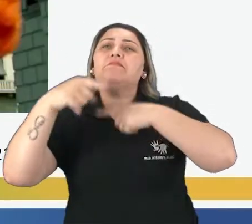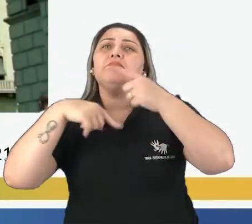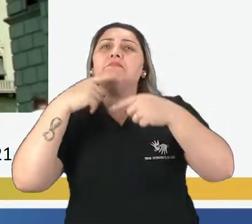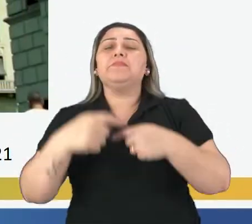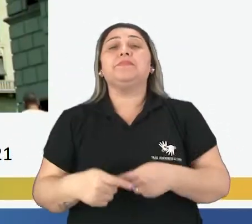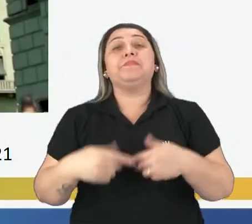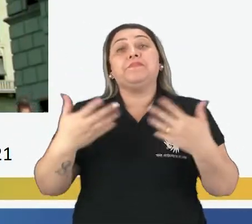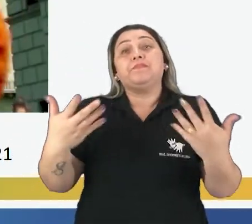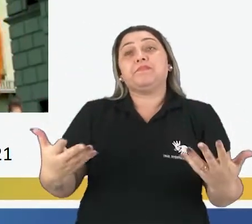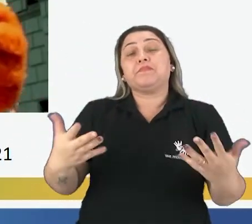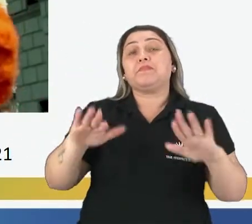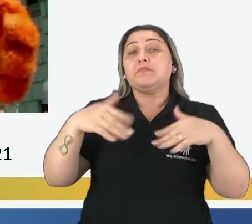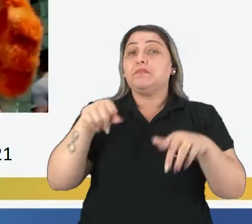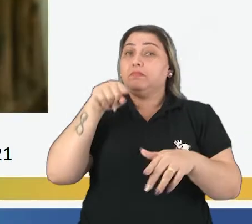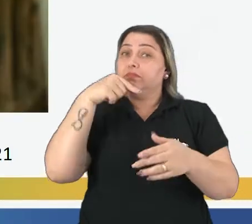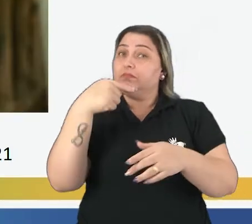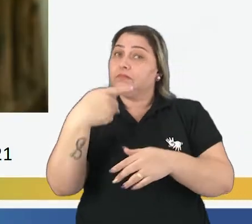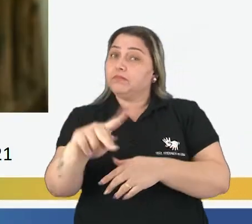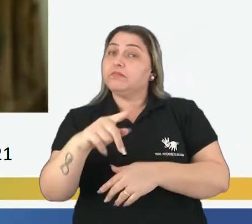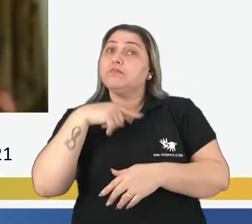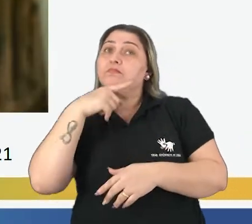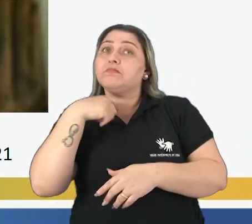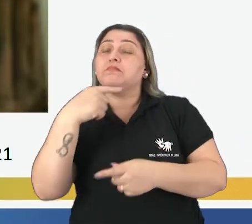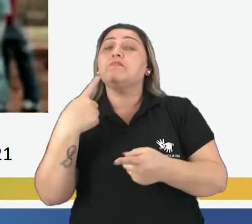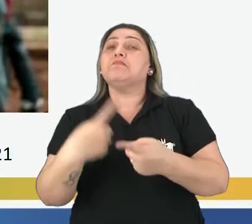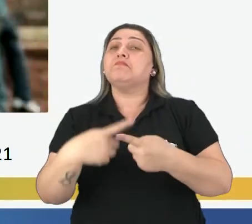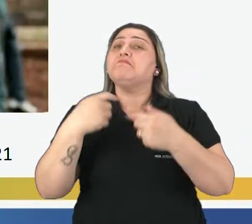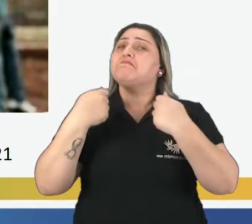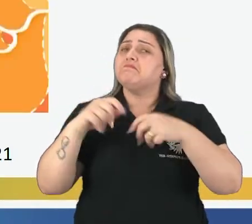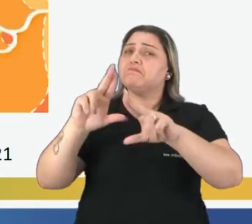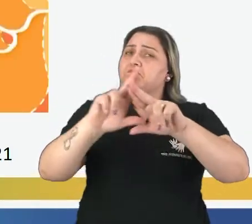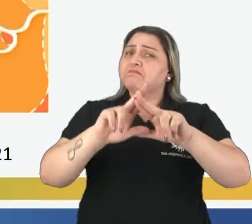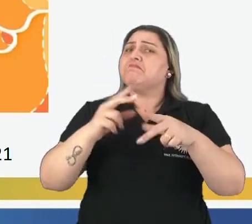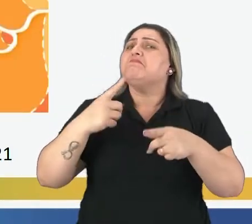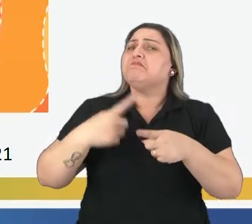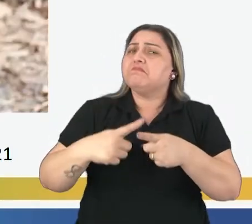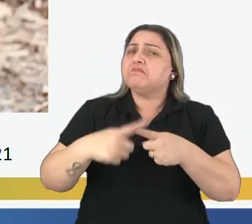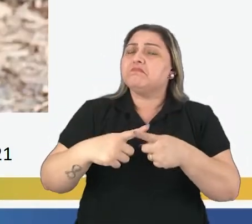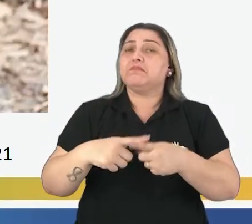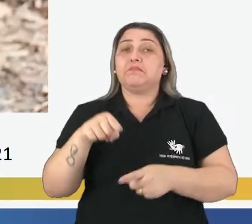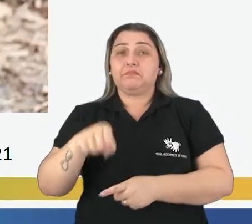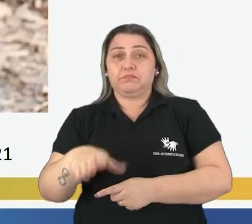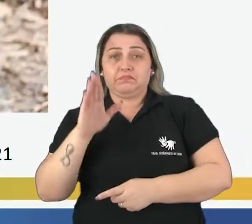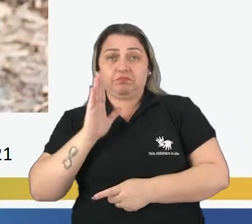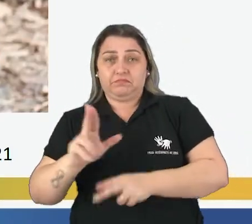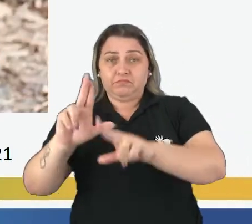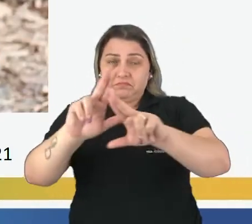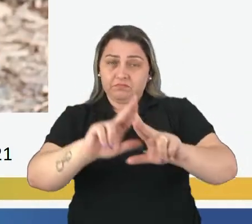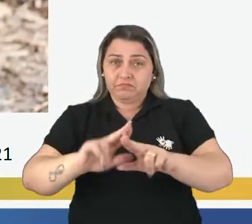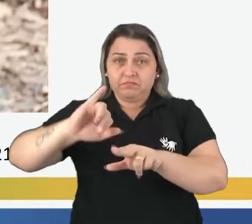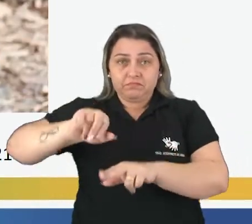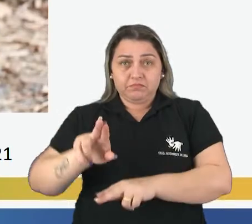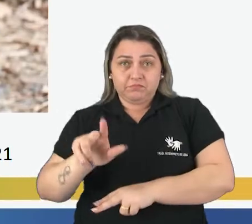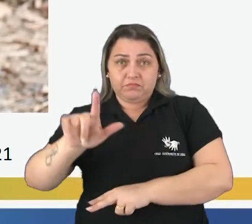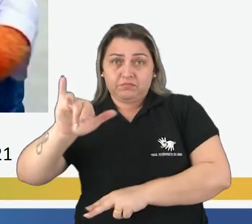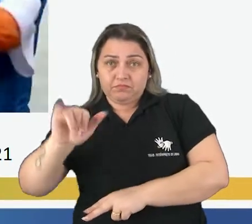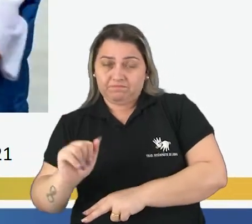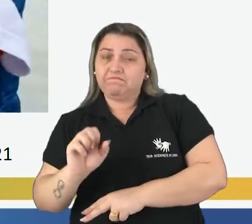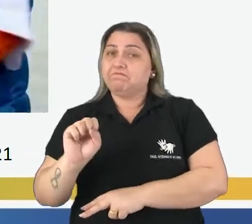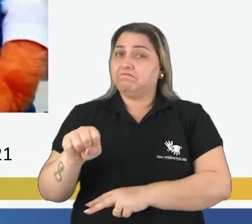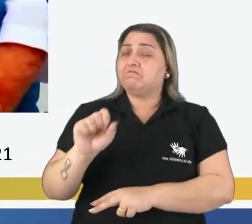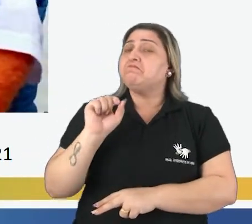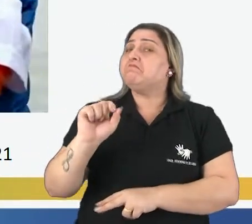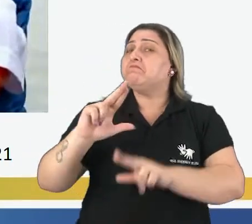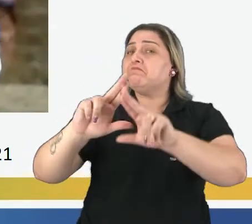Então, qual é a sua dúvida? Por que tem que reciclar? Por quê? Você já ouviu falar de reciclagem, Júlia? Sim.